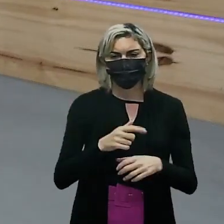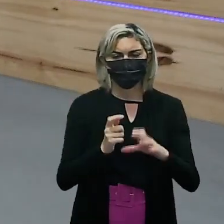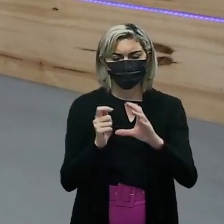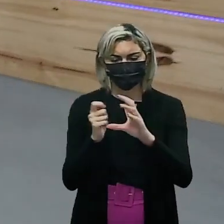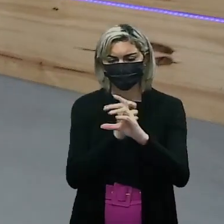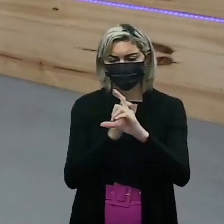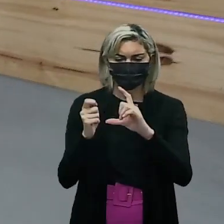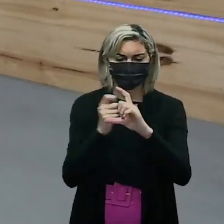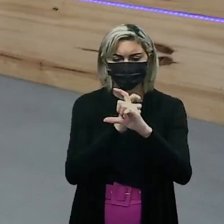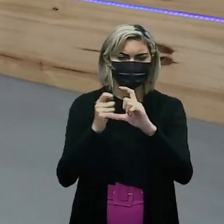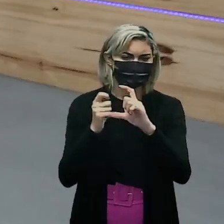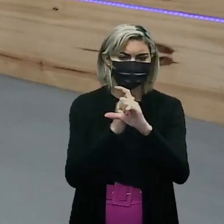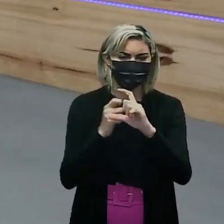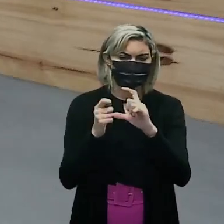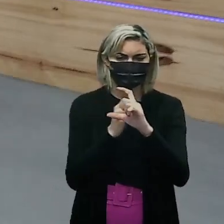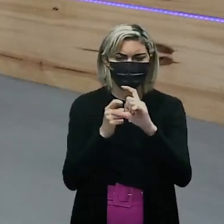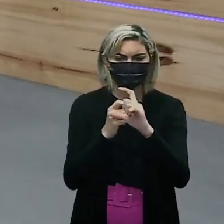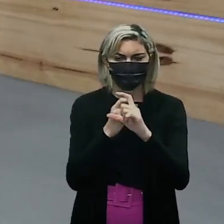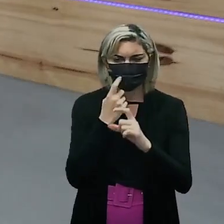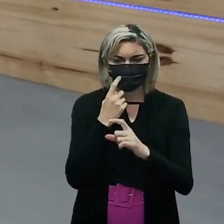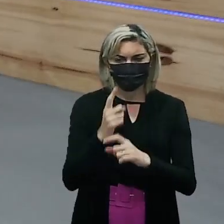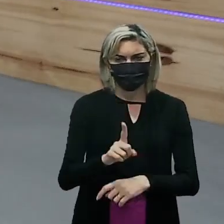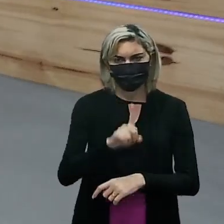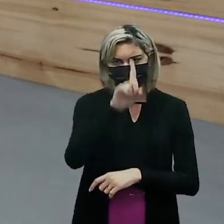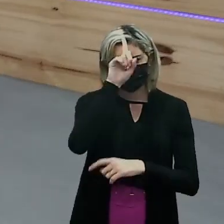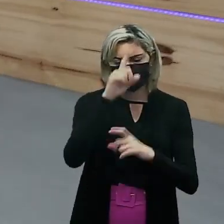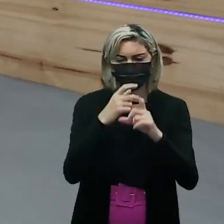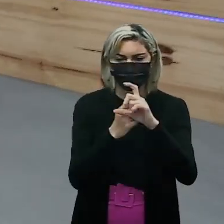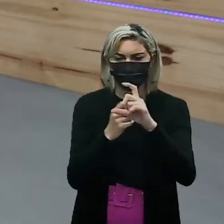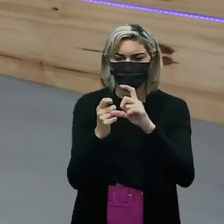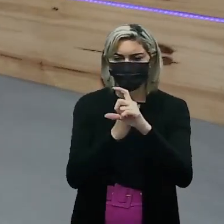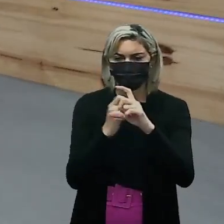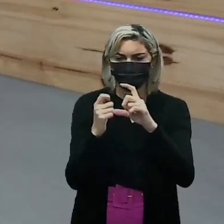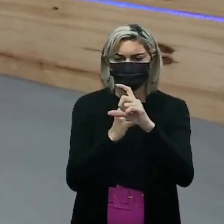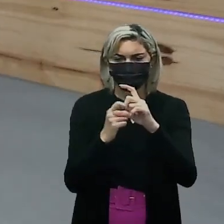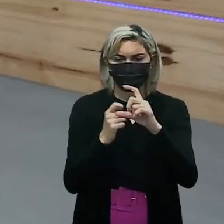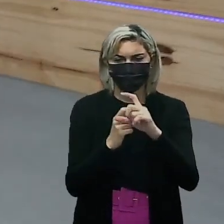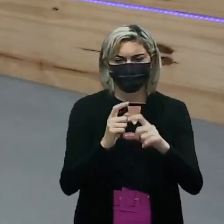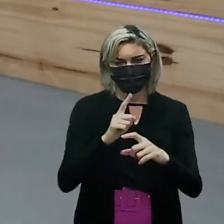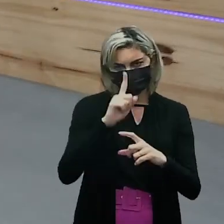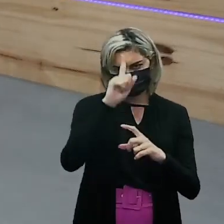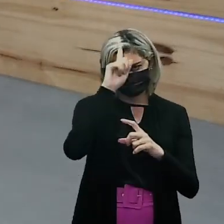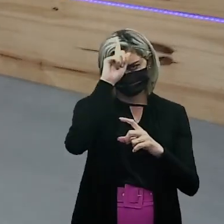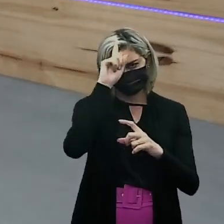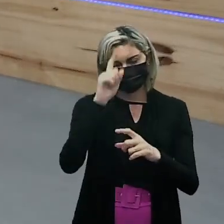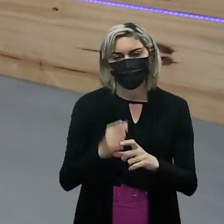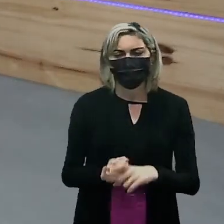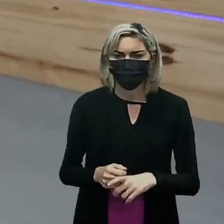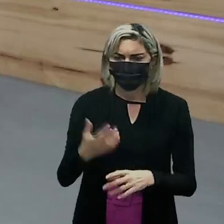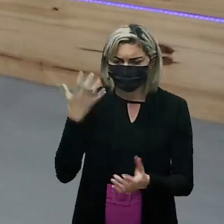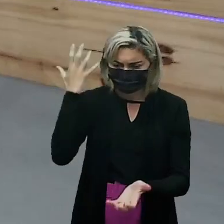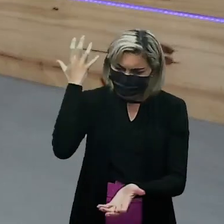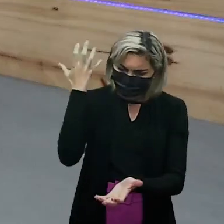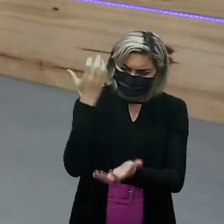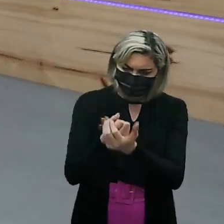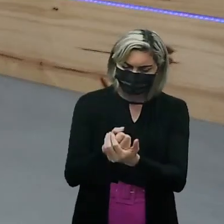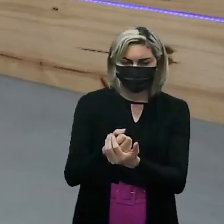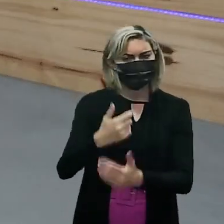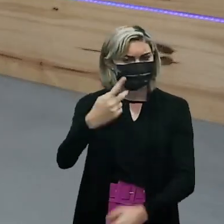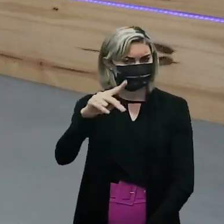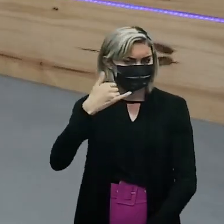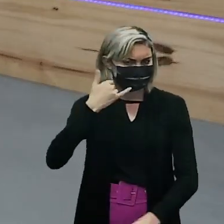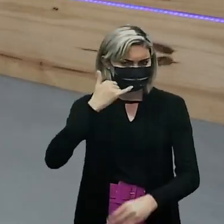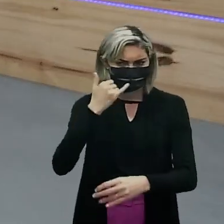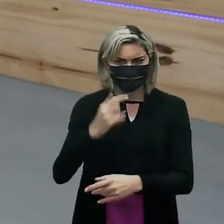QR Code! Olha aí! QR Code! QR Code! Vai lá agora, pega teu celular,